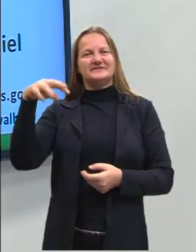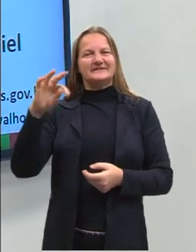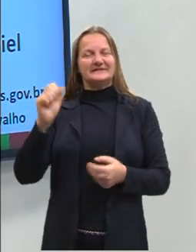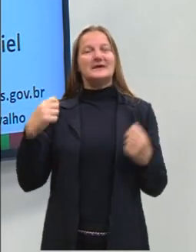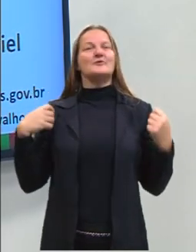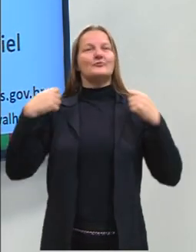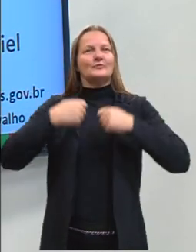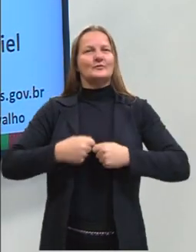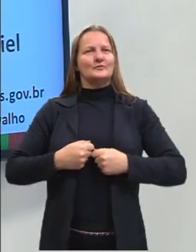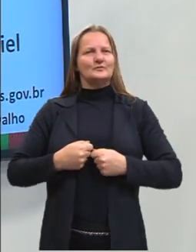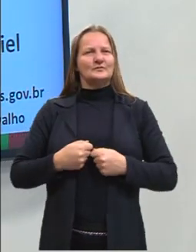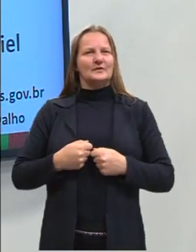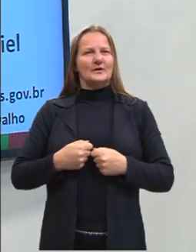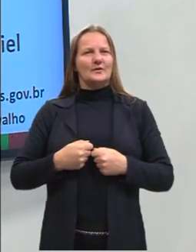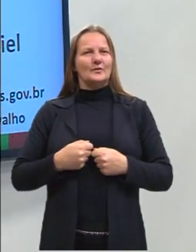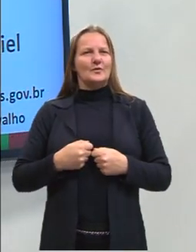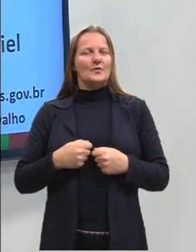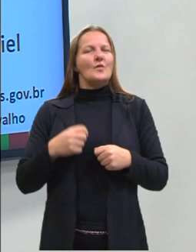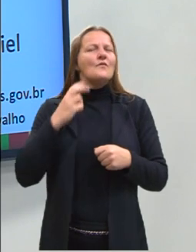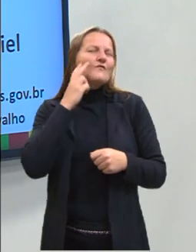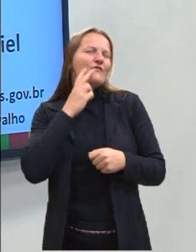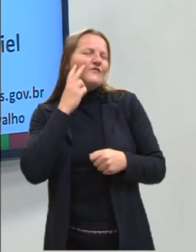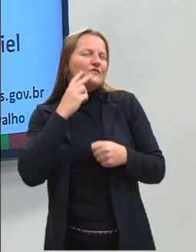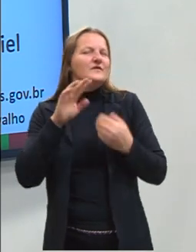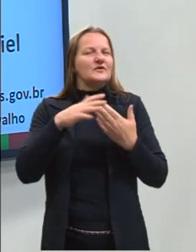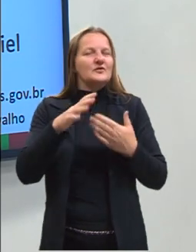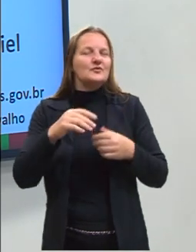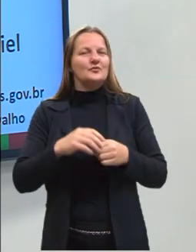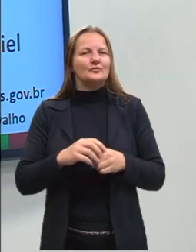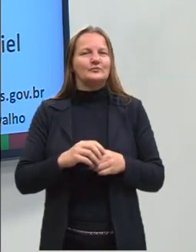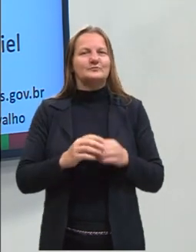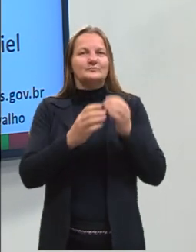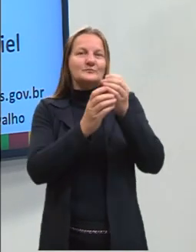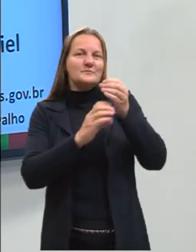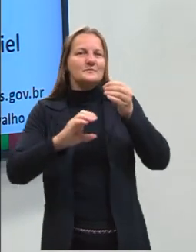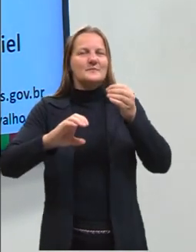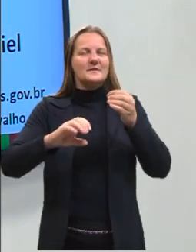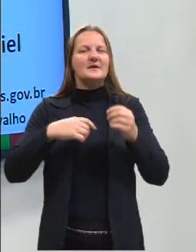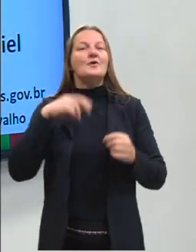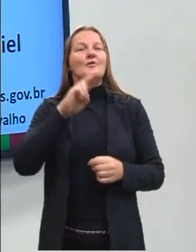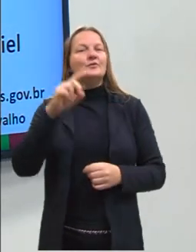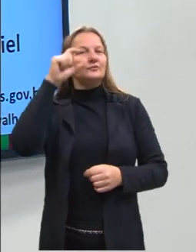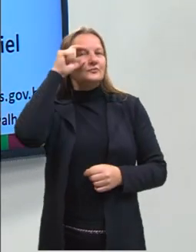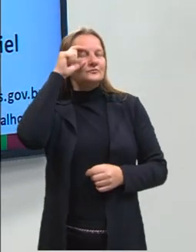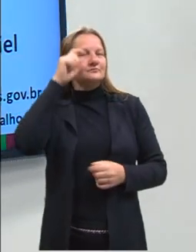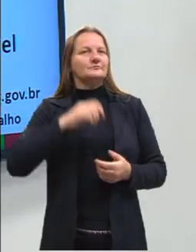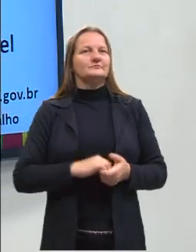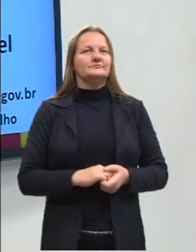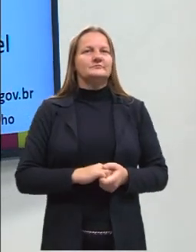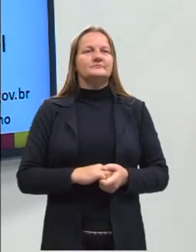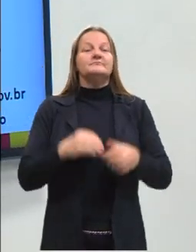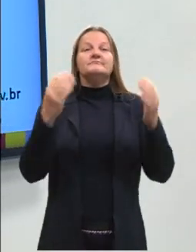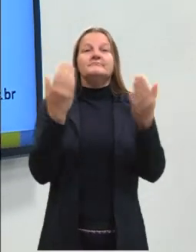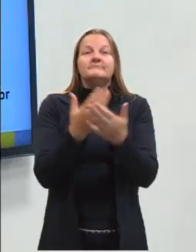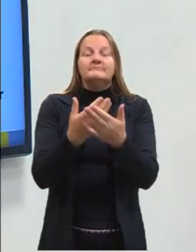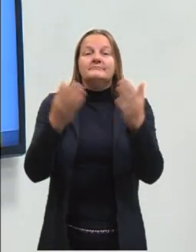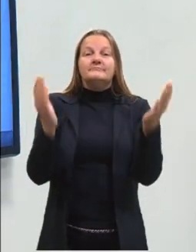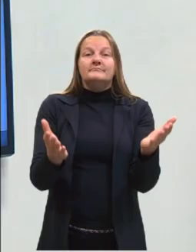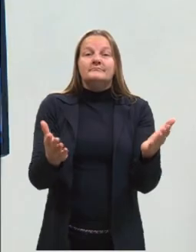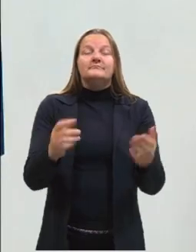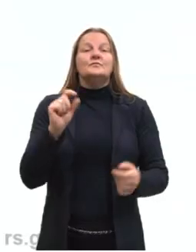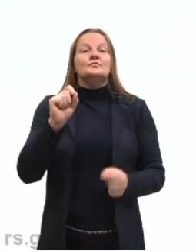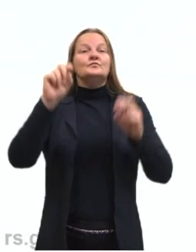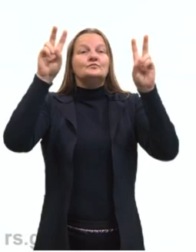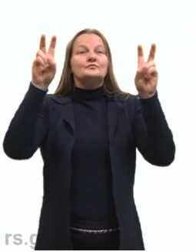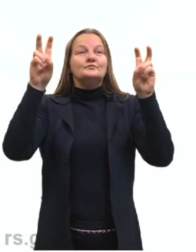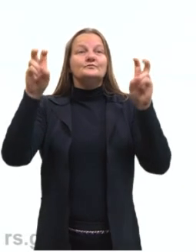casaco numa cor vinho, um pouco berinjela e uso óculos. Então a nossa aula de hoje é intitulada